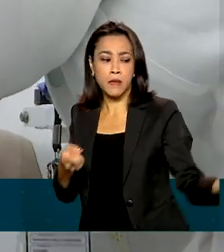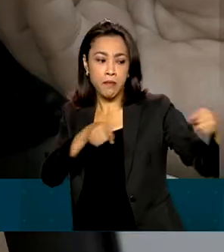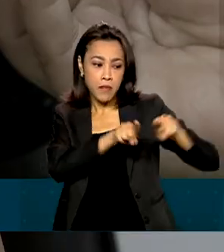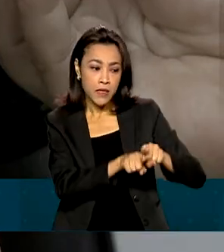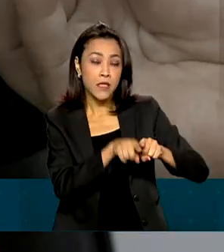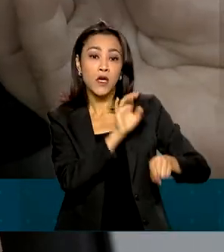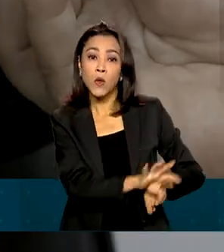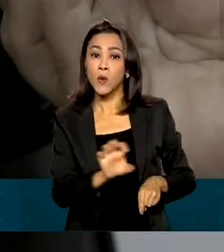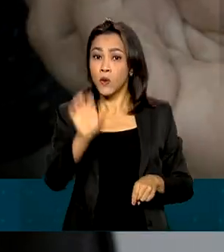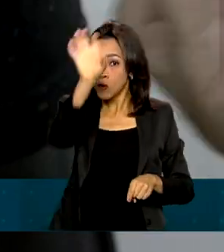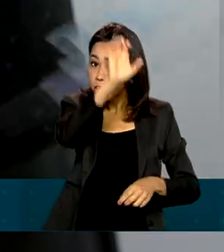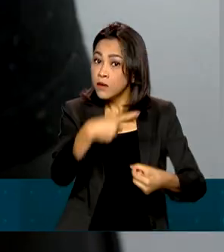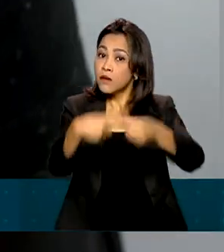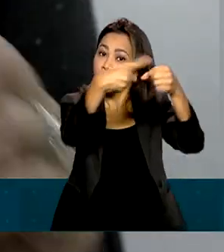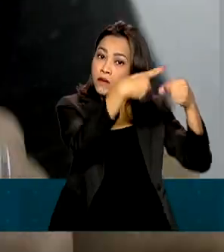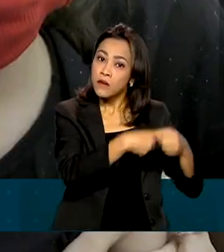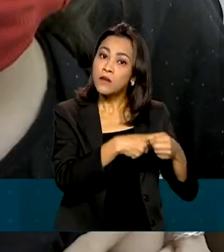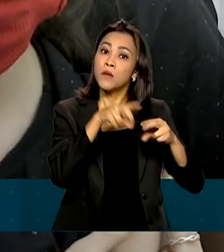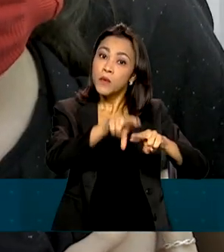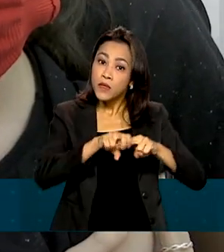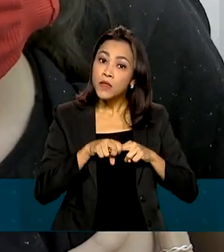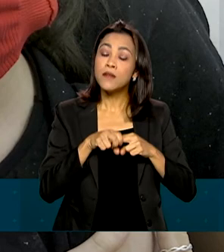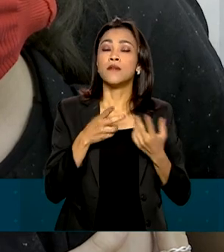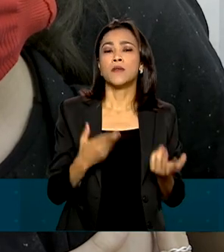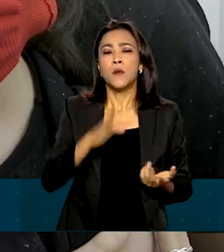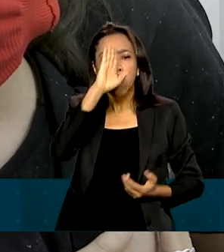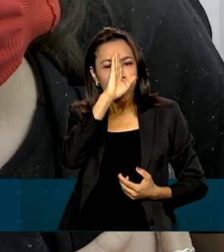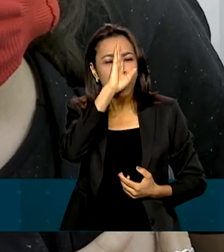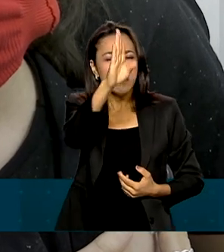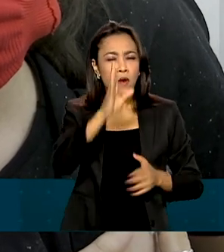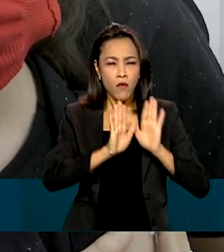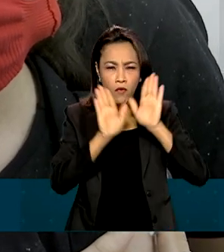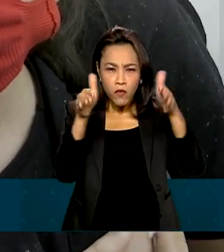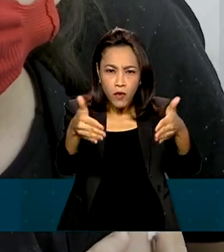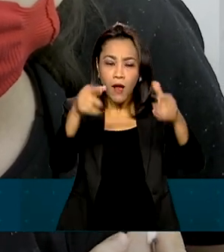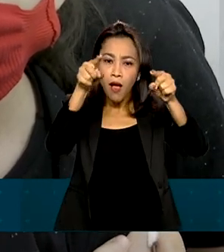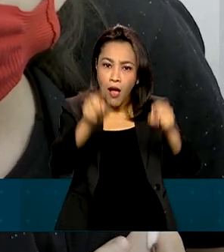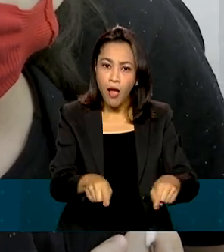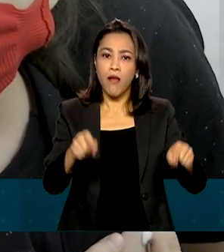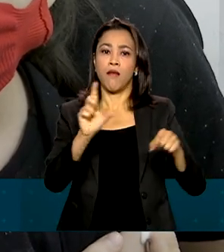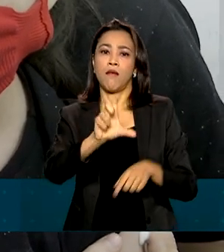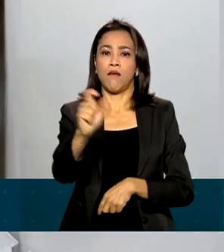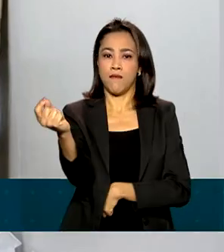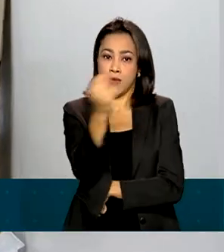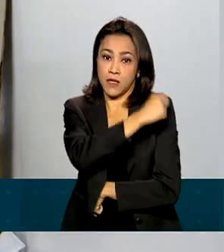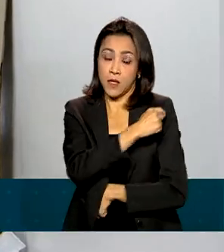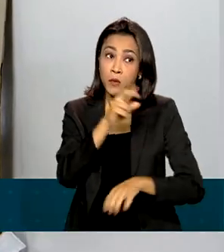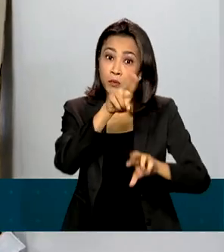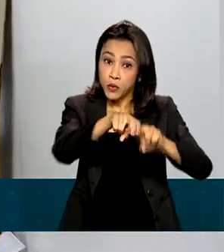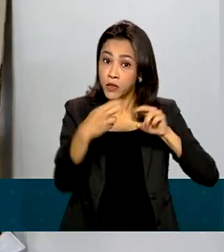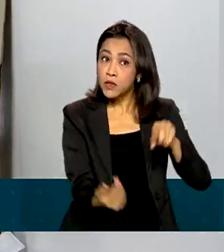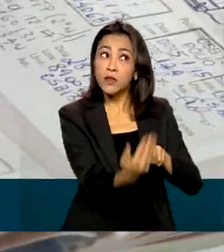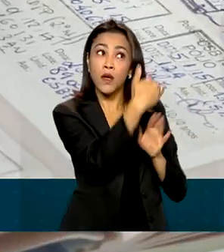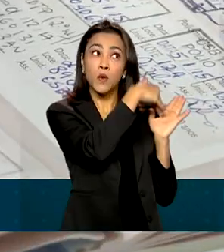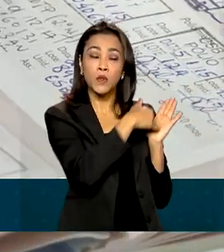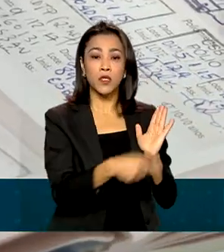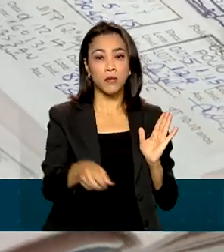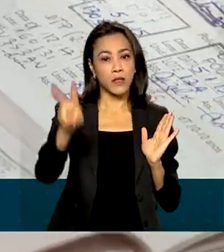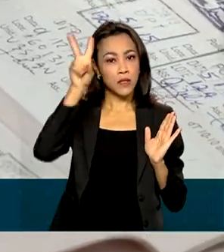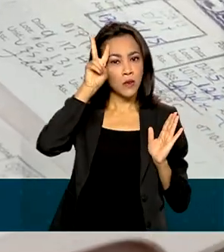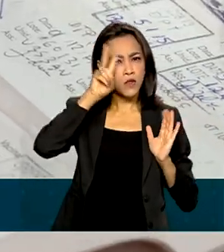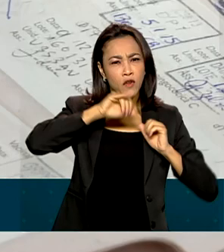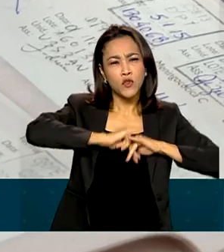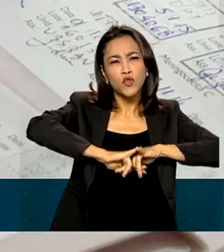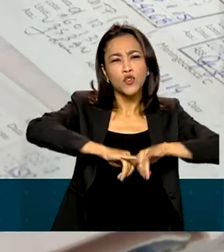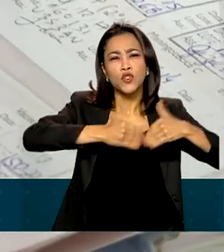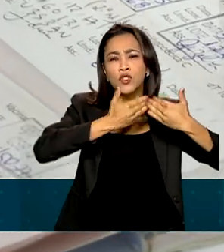com os estados e municípios. Nesse sentido, uma das prioridades é a vacinação. Por isso, na última segunda-feira, foi lançada em todo o país